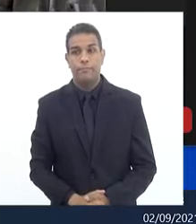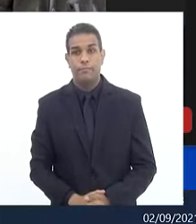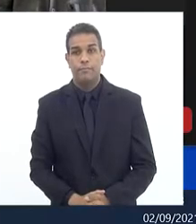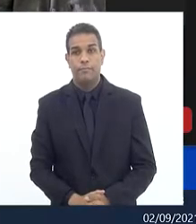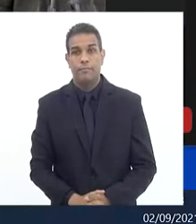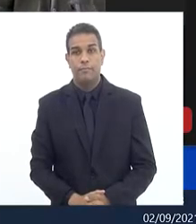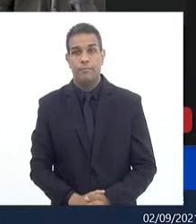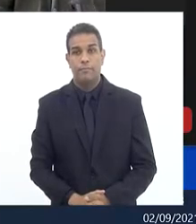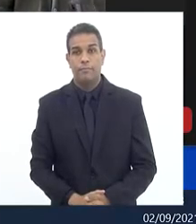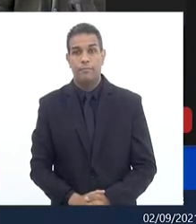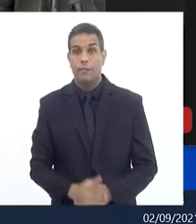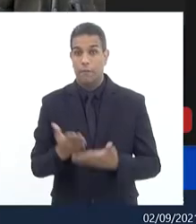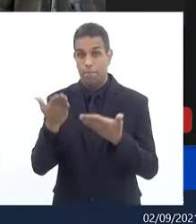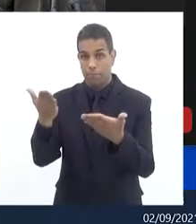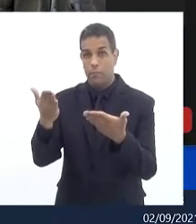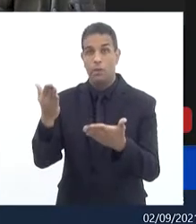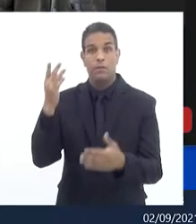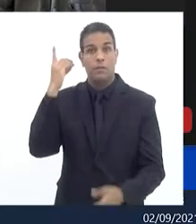é você